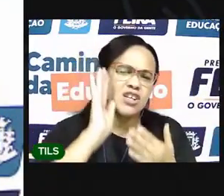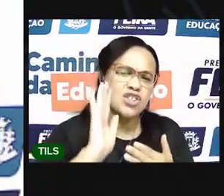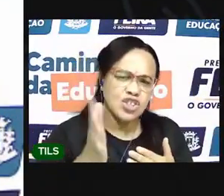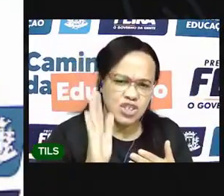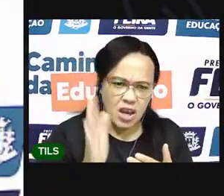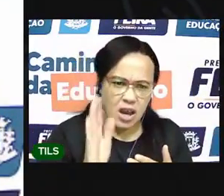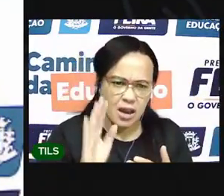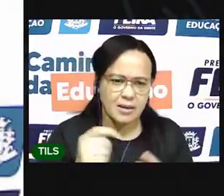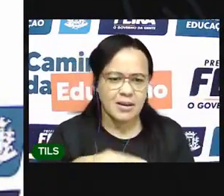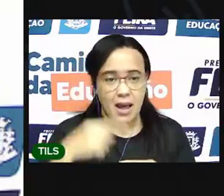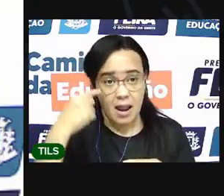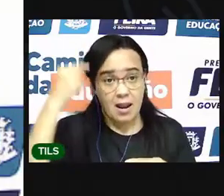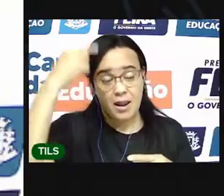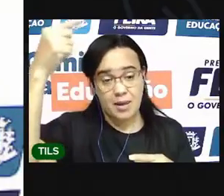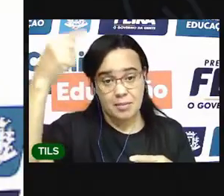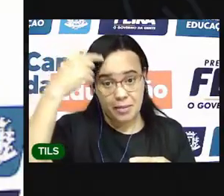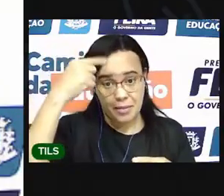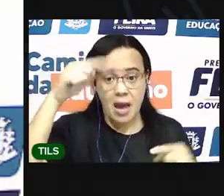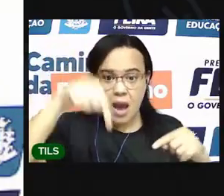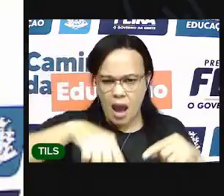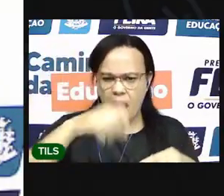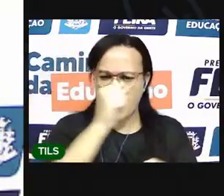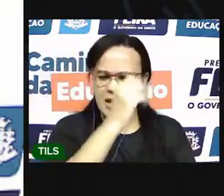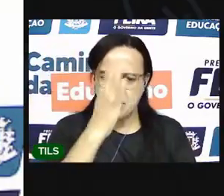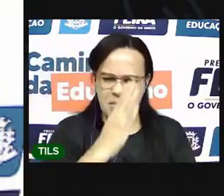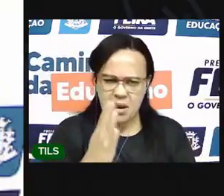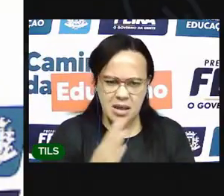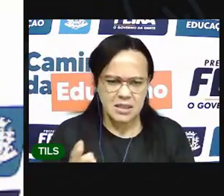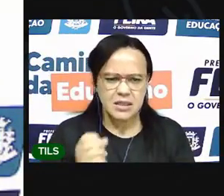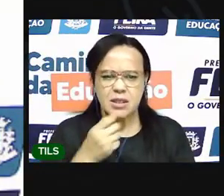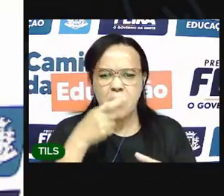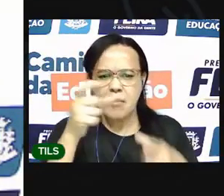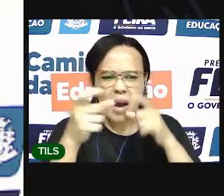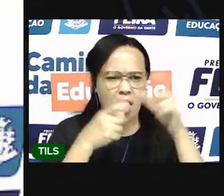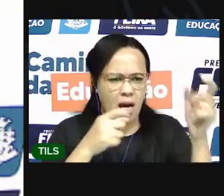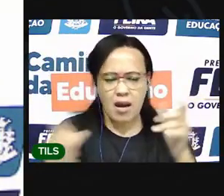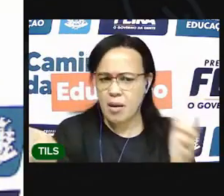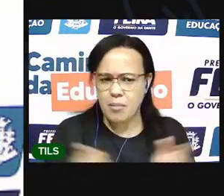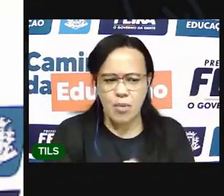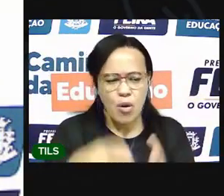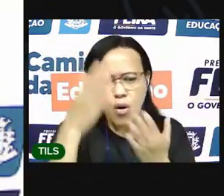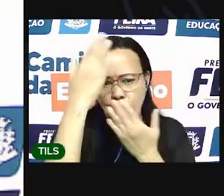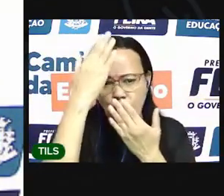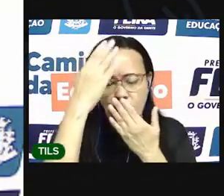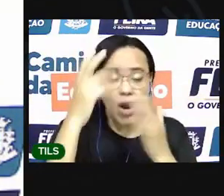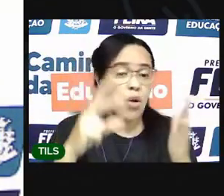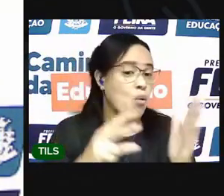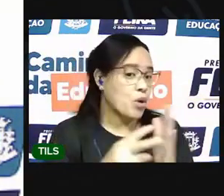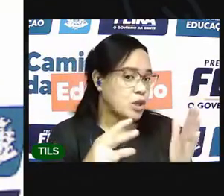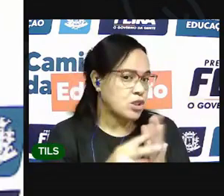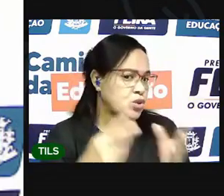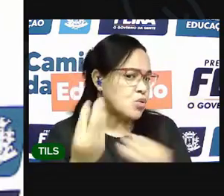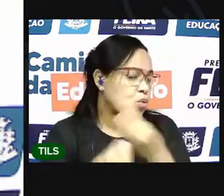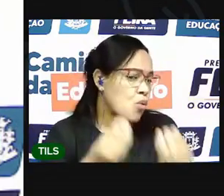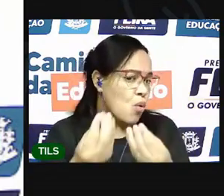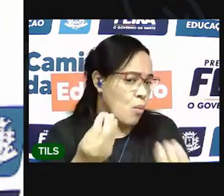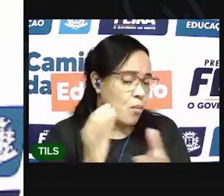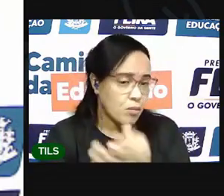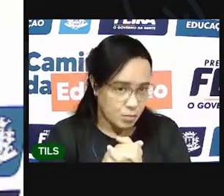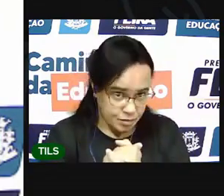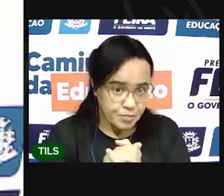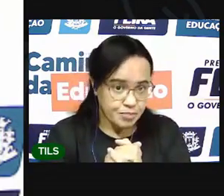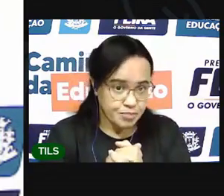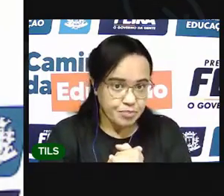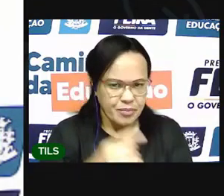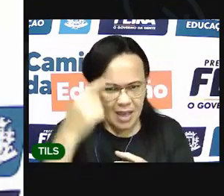que no Brasil tem tantas palavras indígenas? Justamente porque foram os primeiros povos a habitar o nosso país e